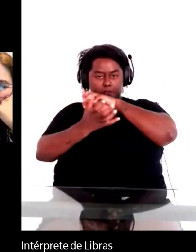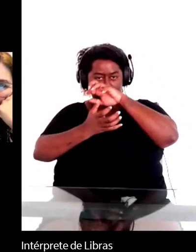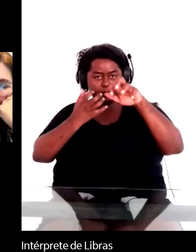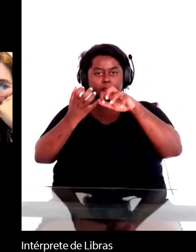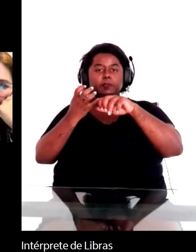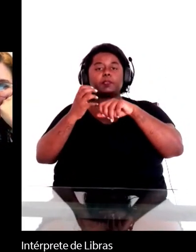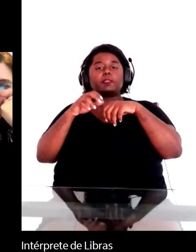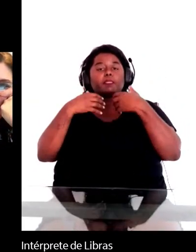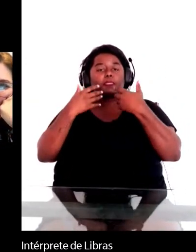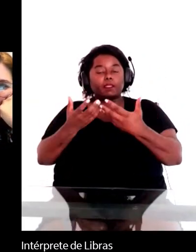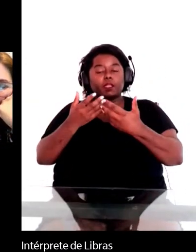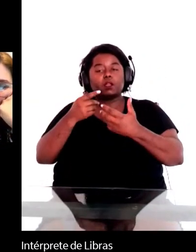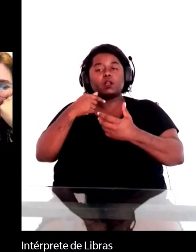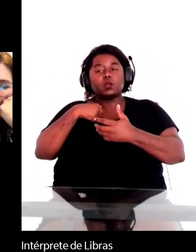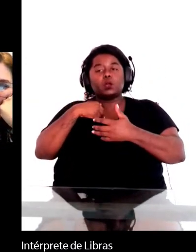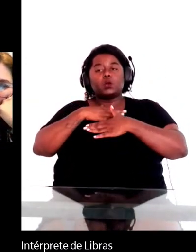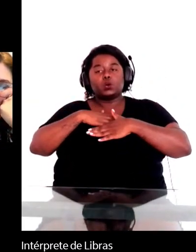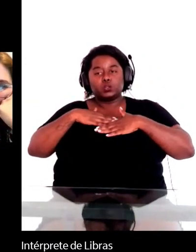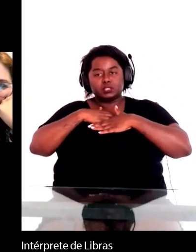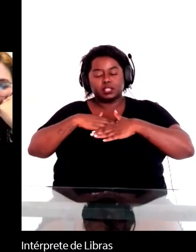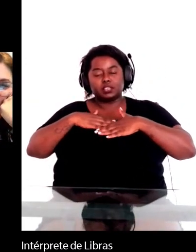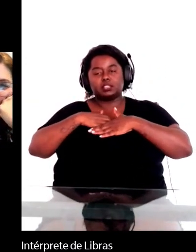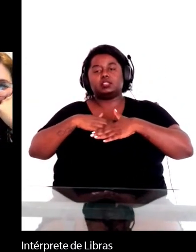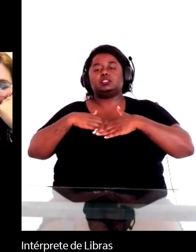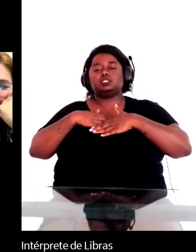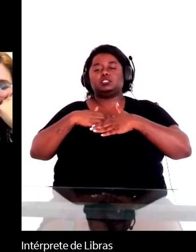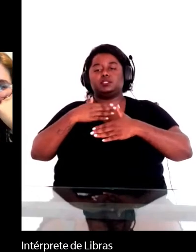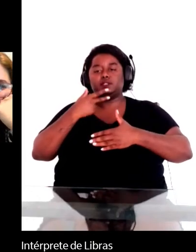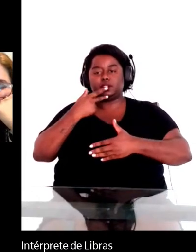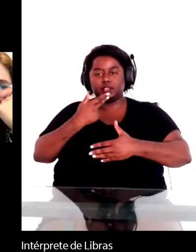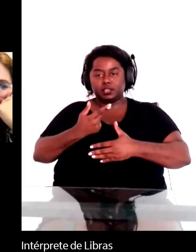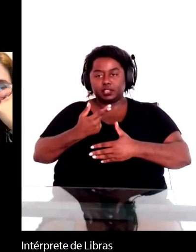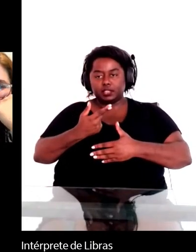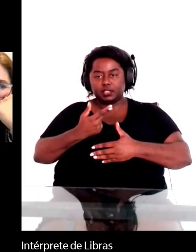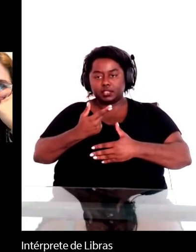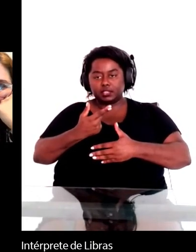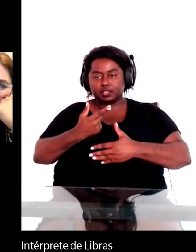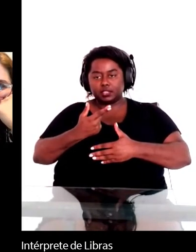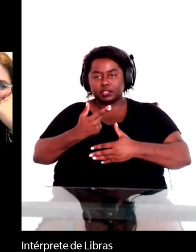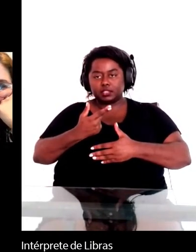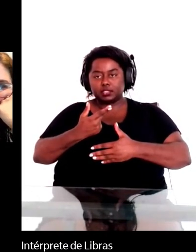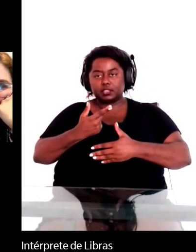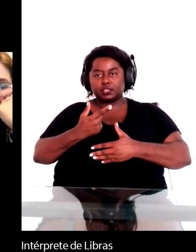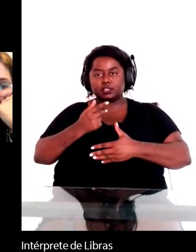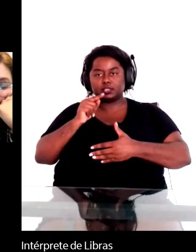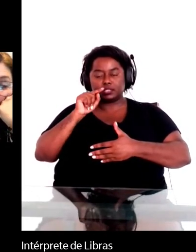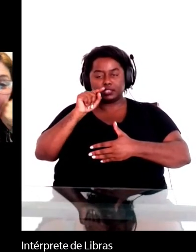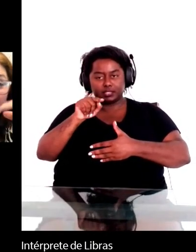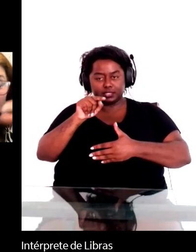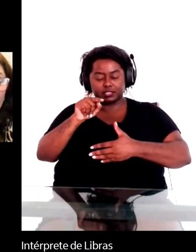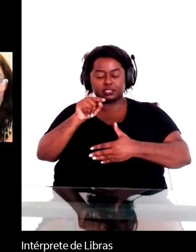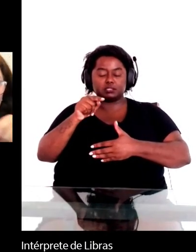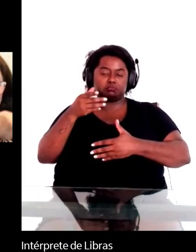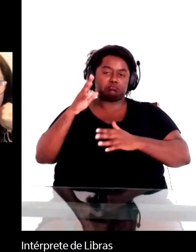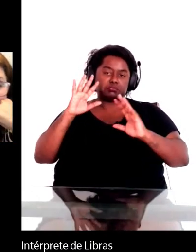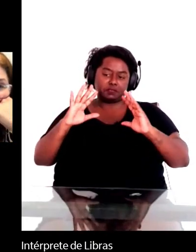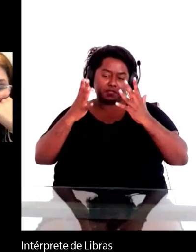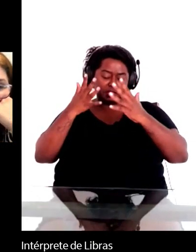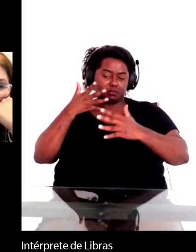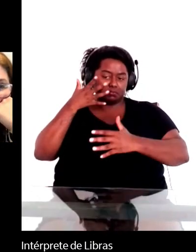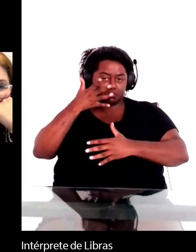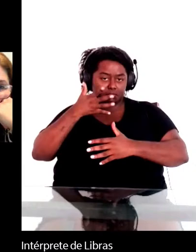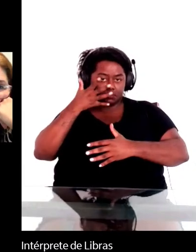enfatizar aqui, de tratar nesse evento. No